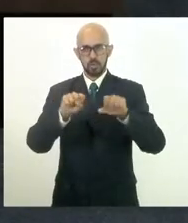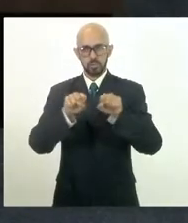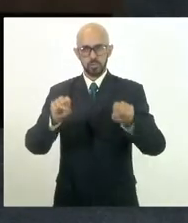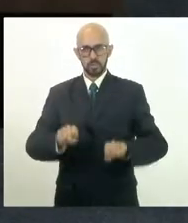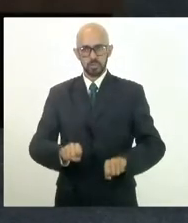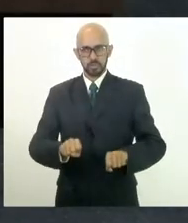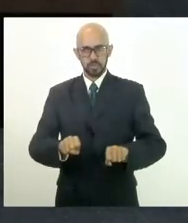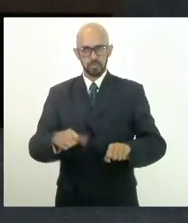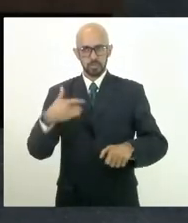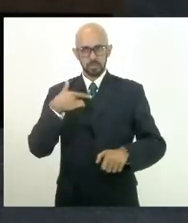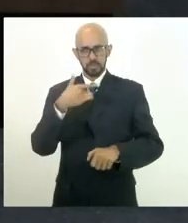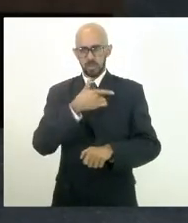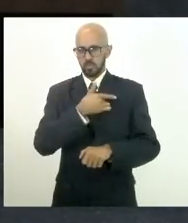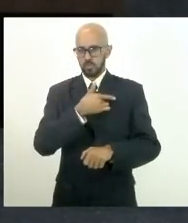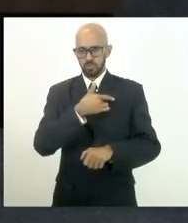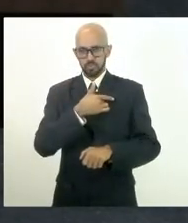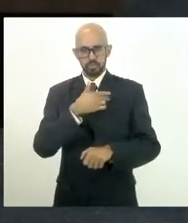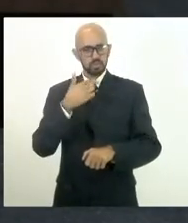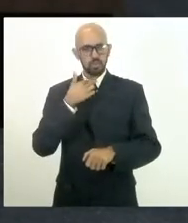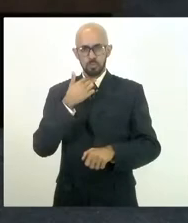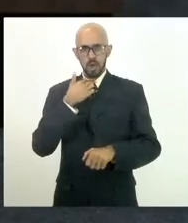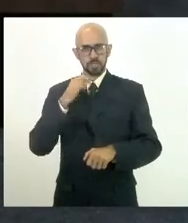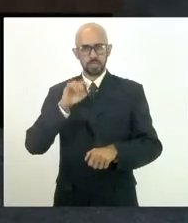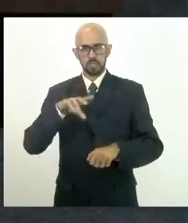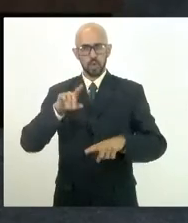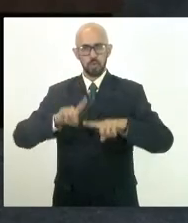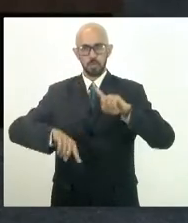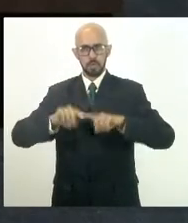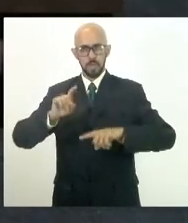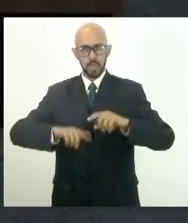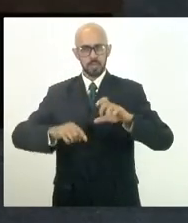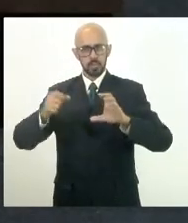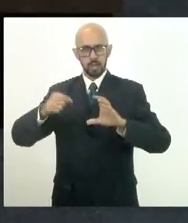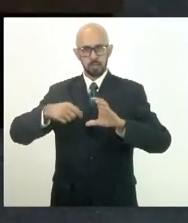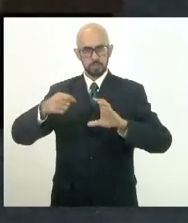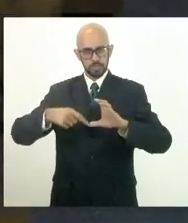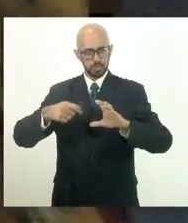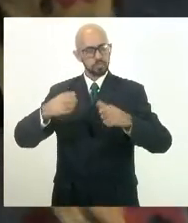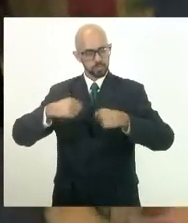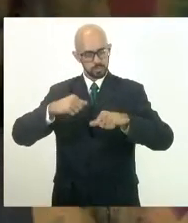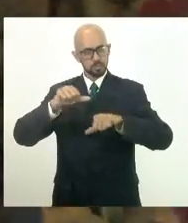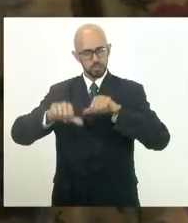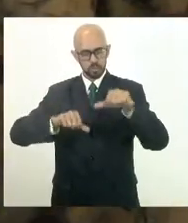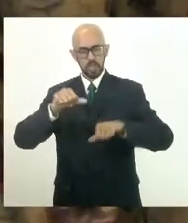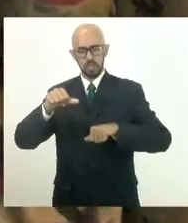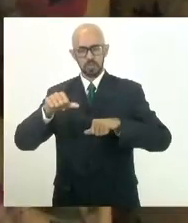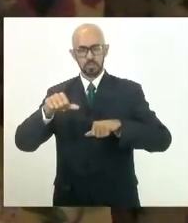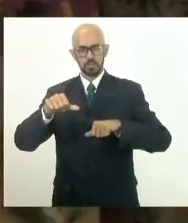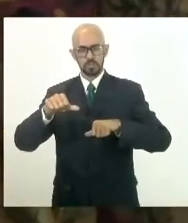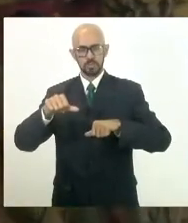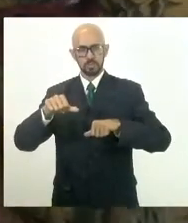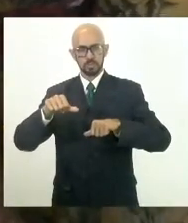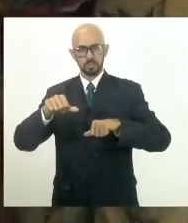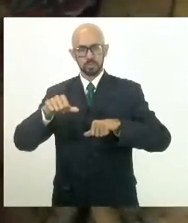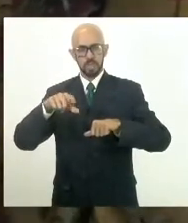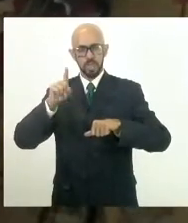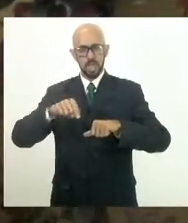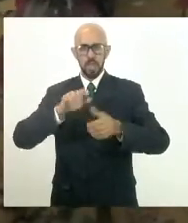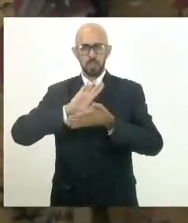saúde, não pode ser só mercadoria, tem que mudar, a gente sabe da crueldade, da